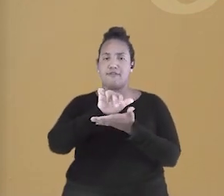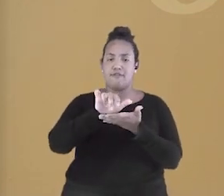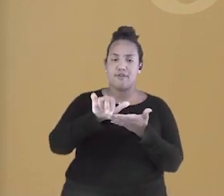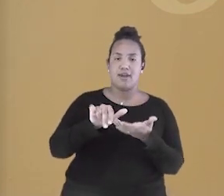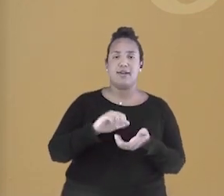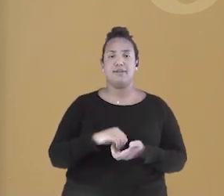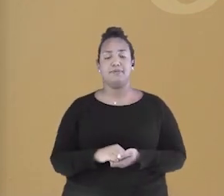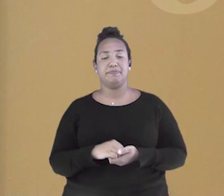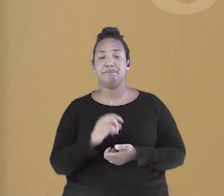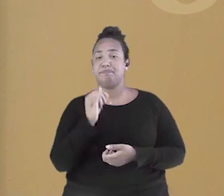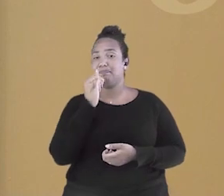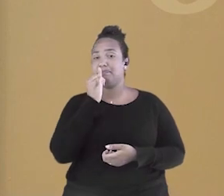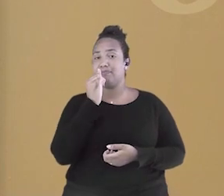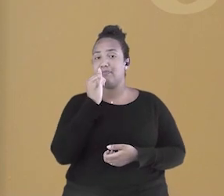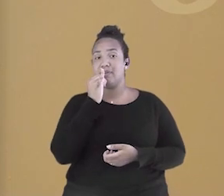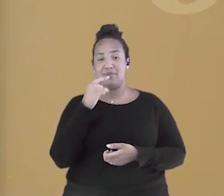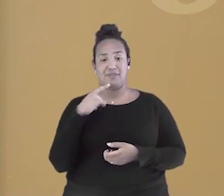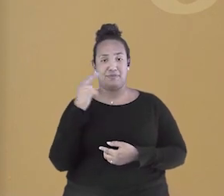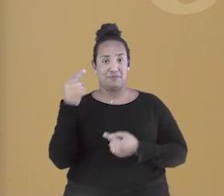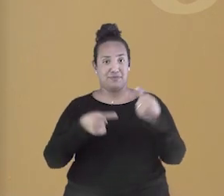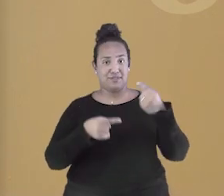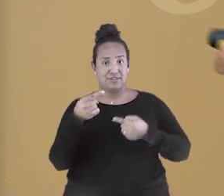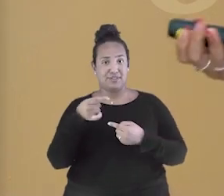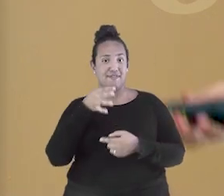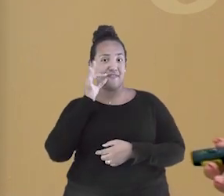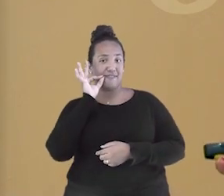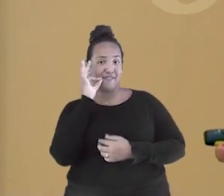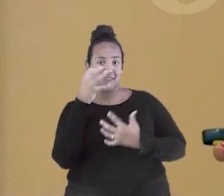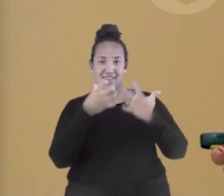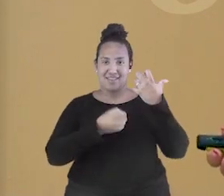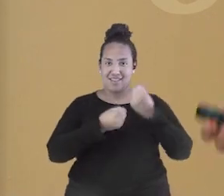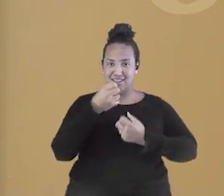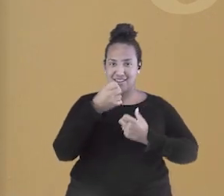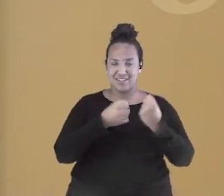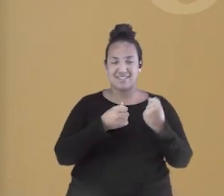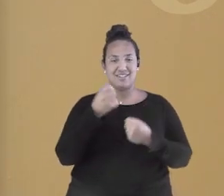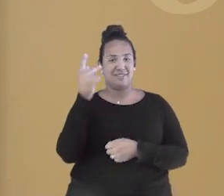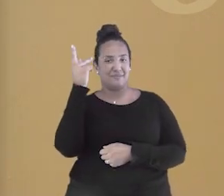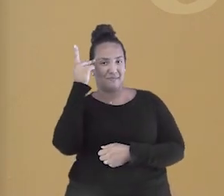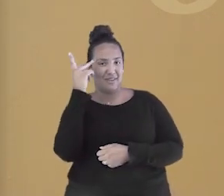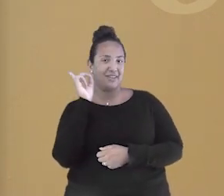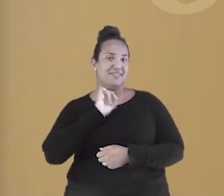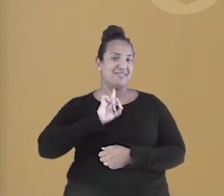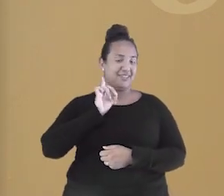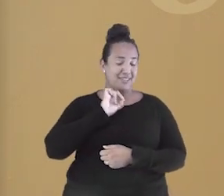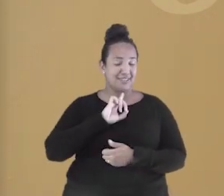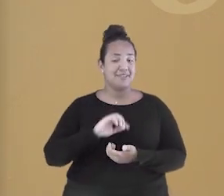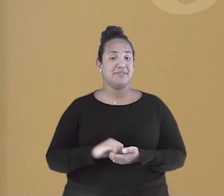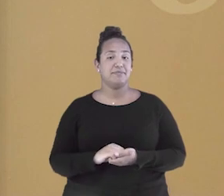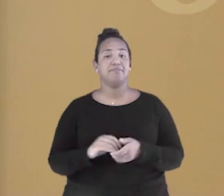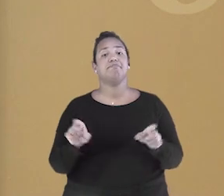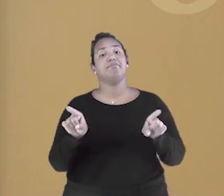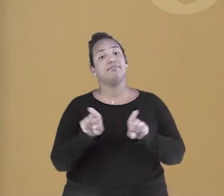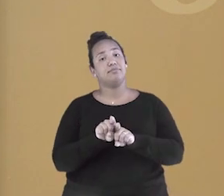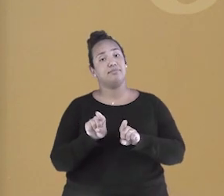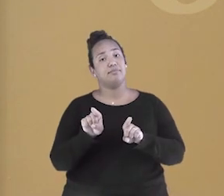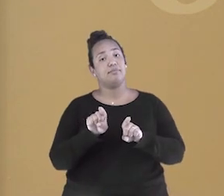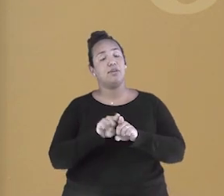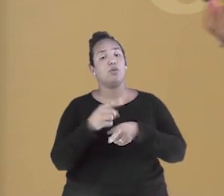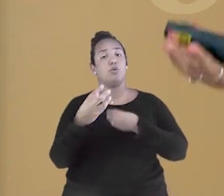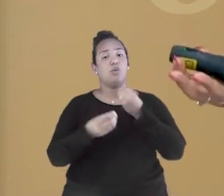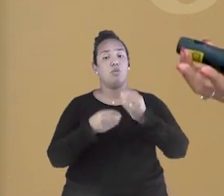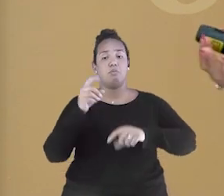famosa política do café com leite, feita por São Paulo e Minas. Além das dependências econômicas na exportação de